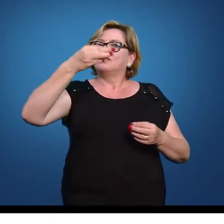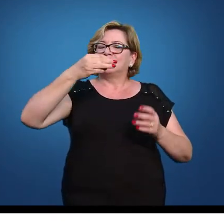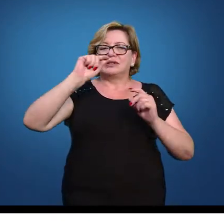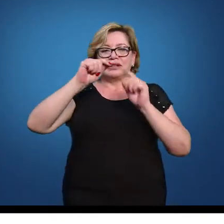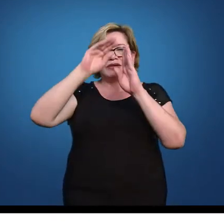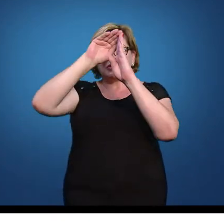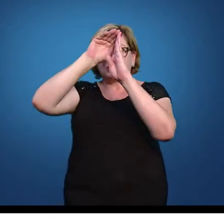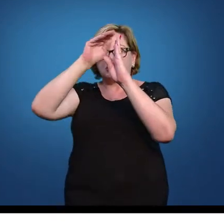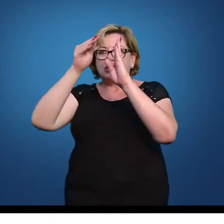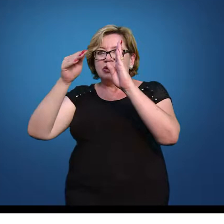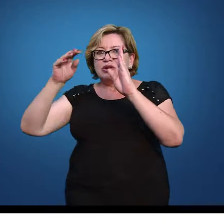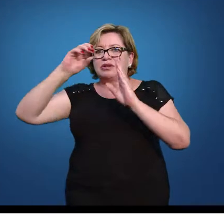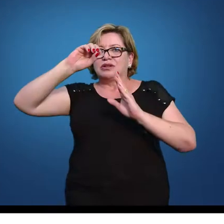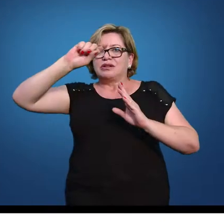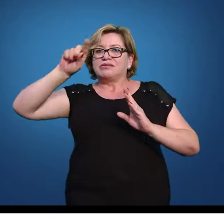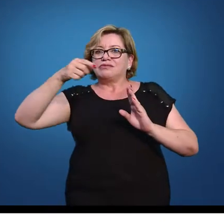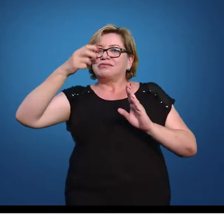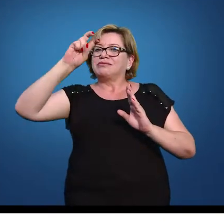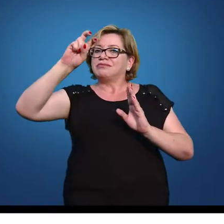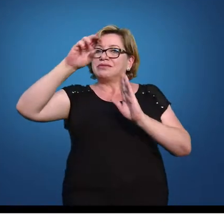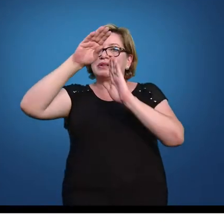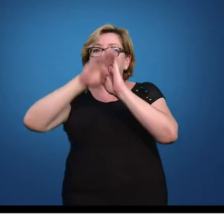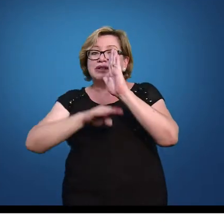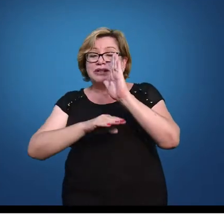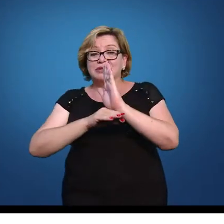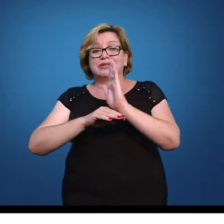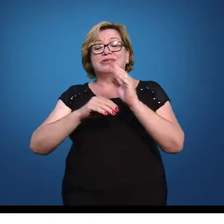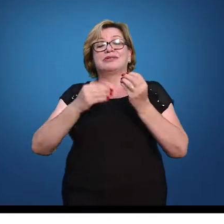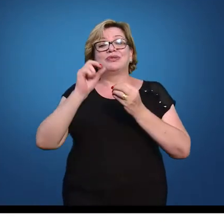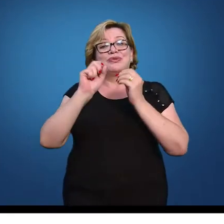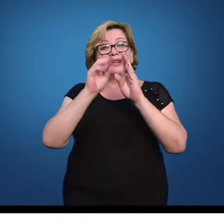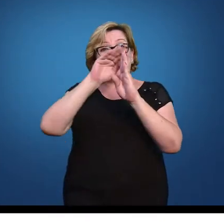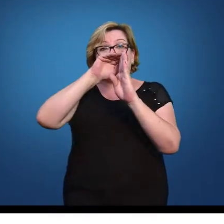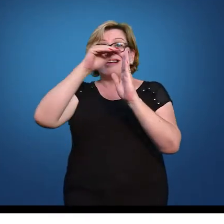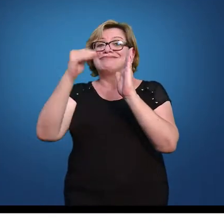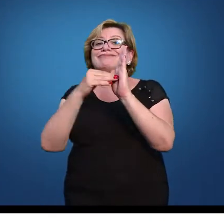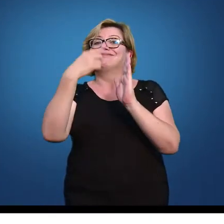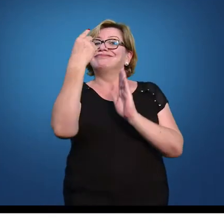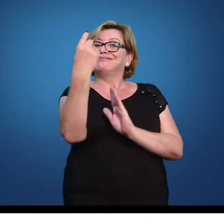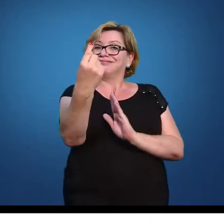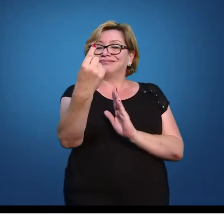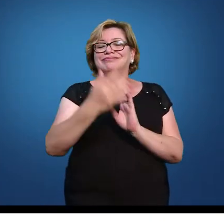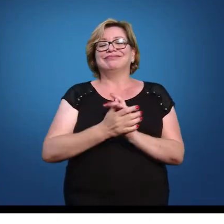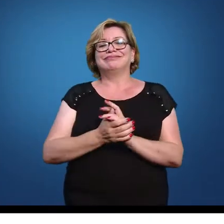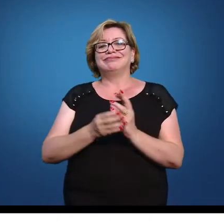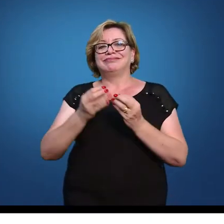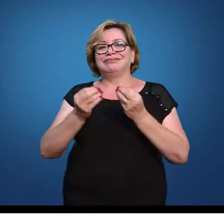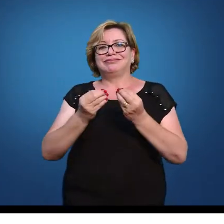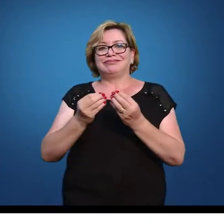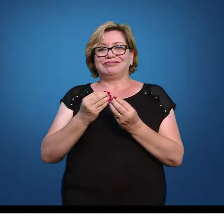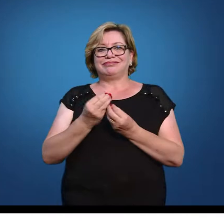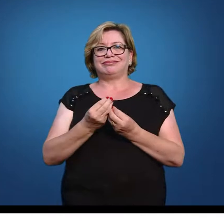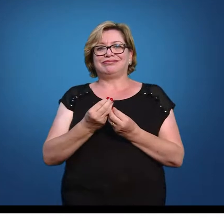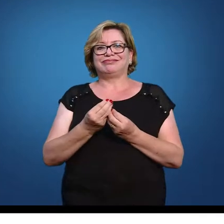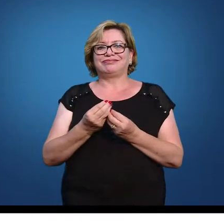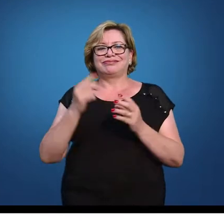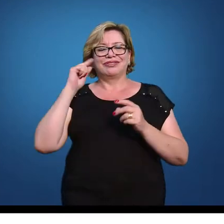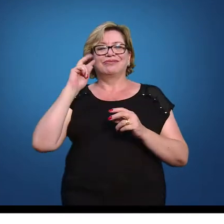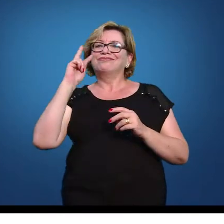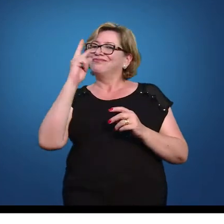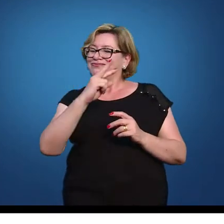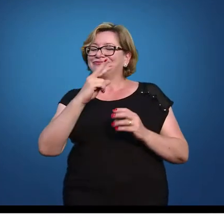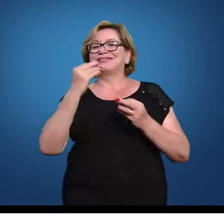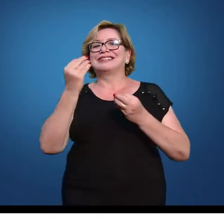seja, que a metade dela corresponde a 0,5, devido a área total ser 1, fiz 0,5, a metade da curva, menos